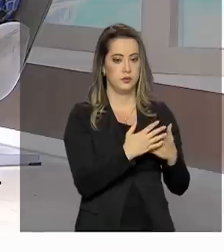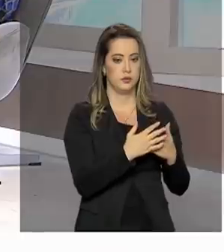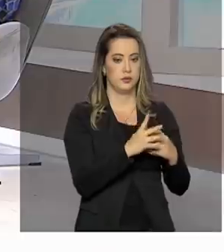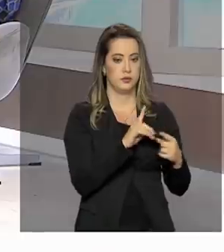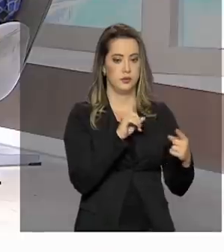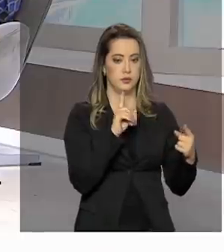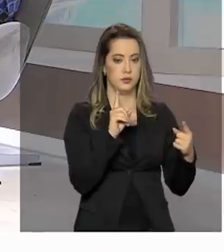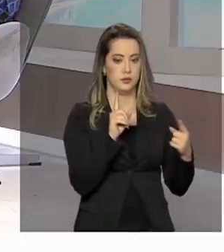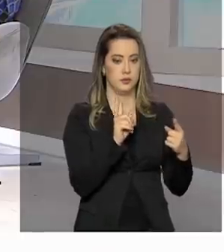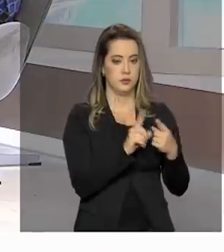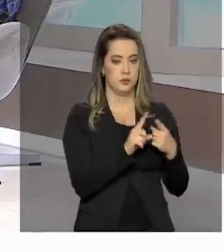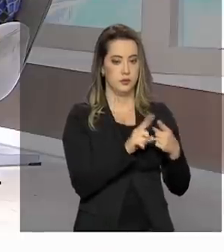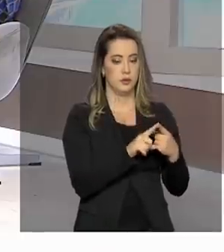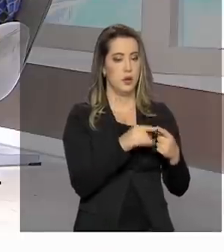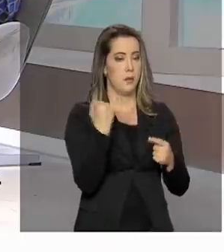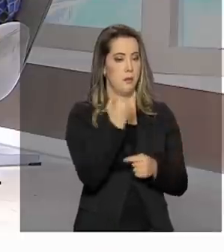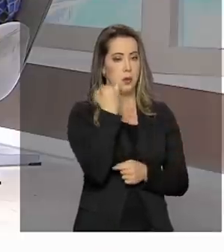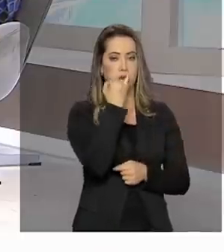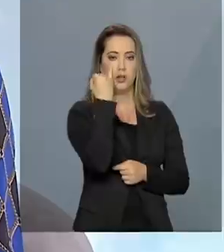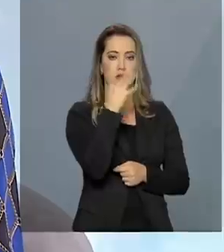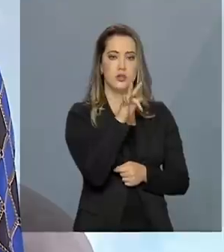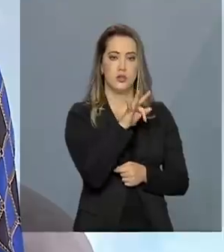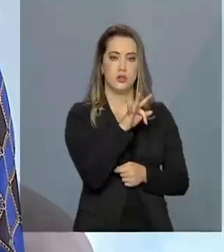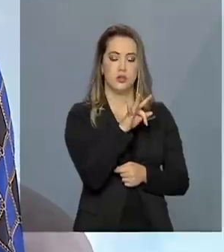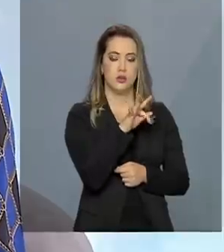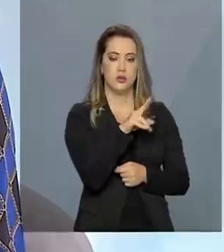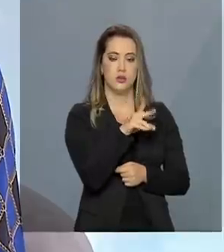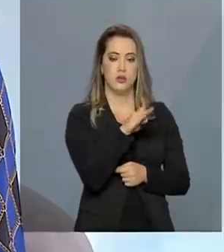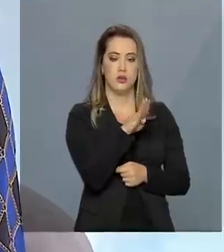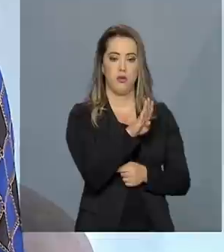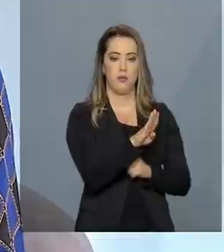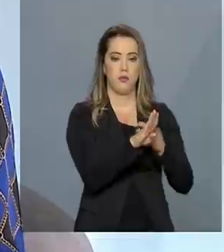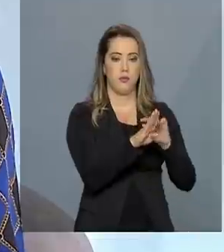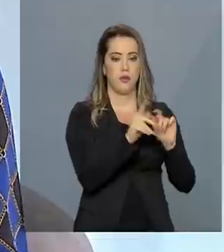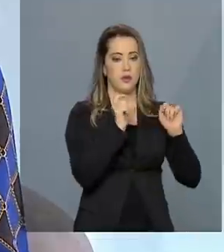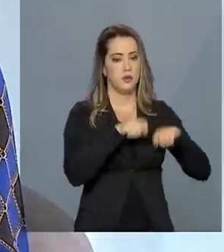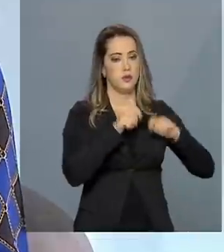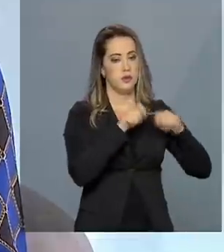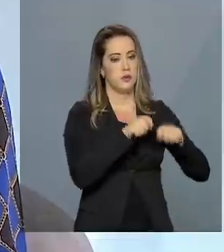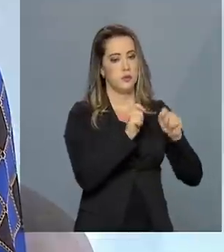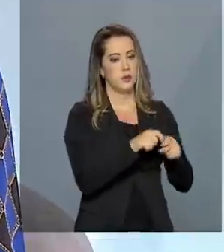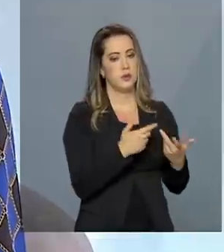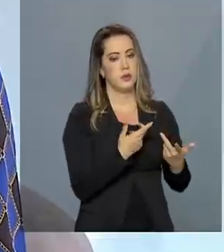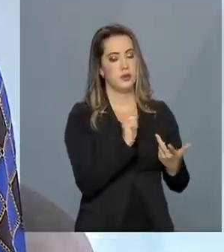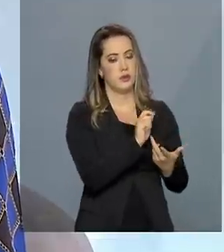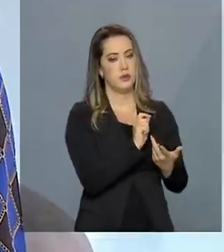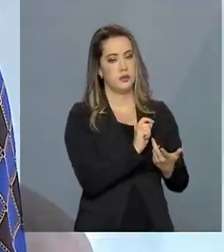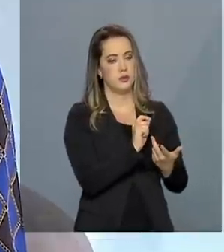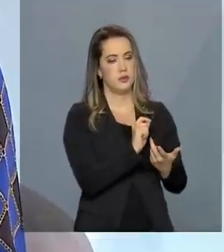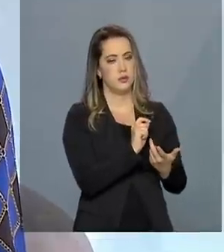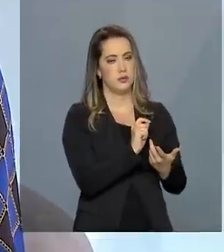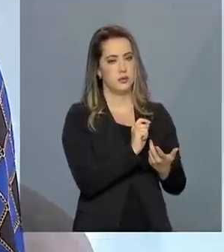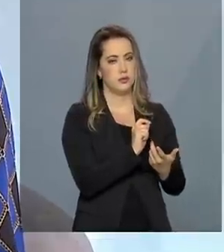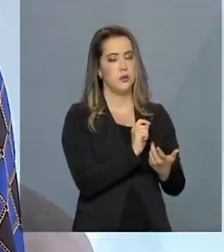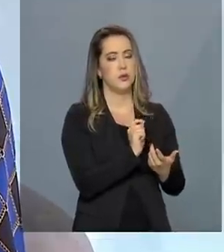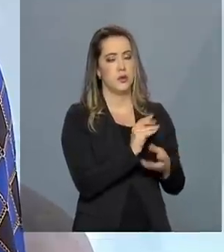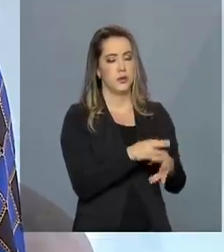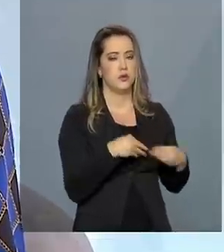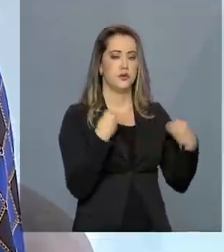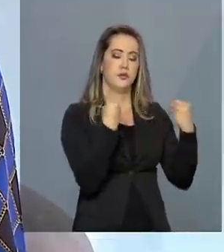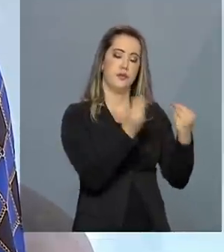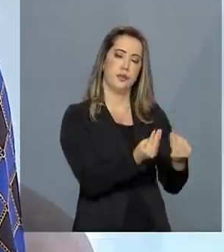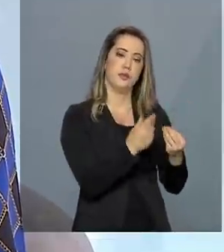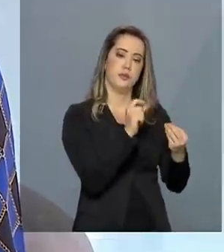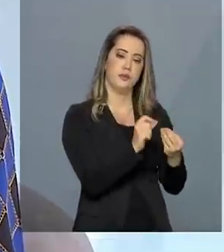vê a importância do Fundeb na capacidade, na possibilidade de levar